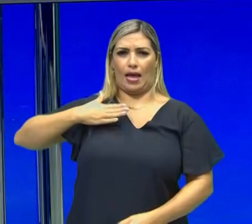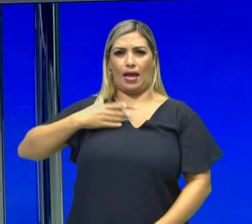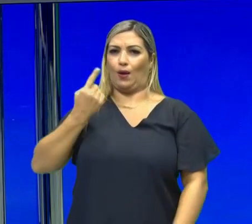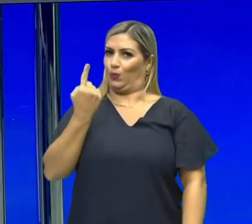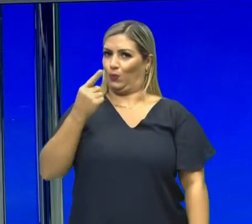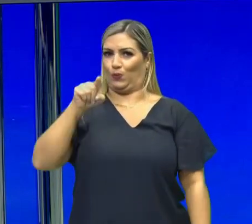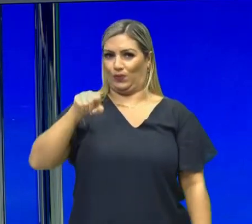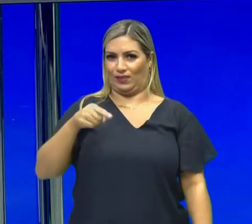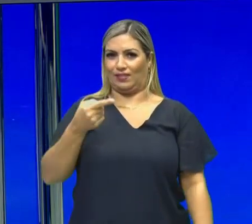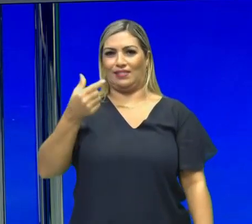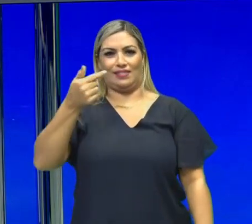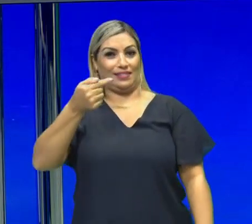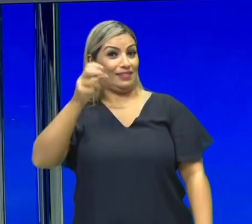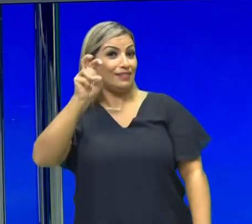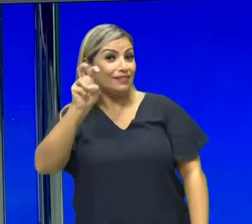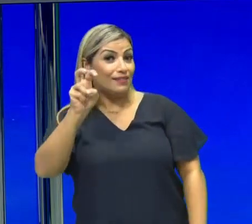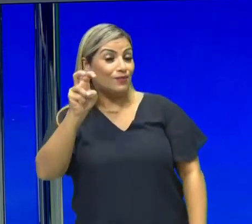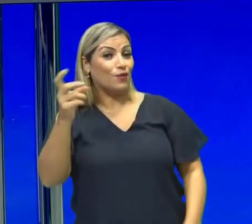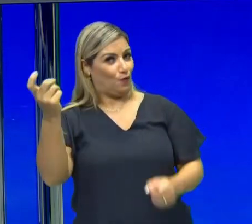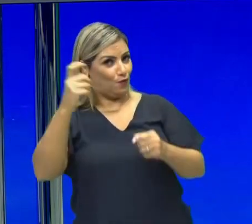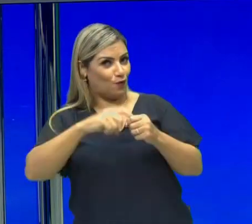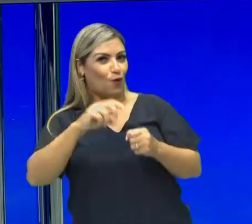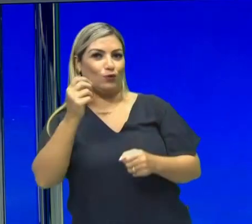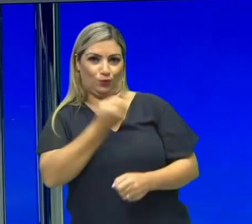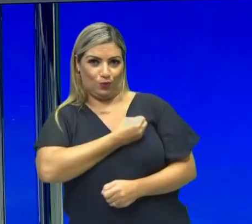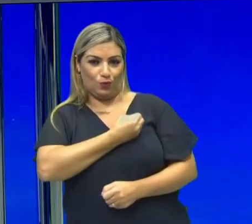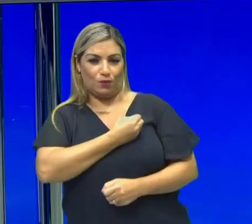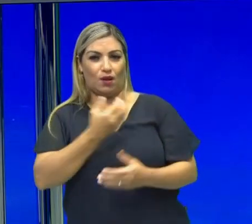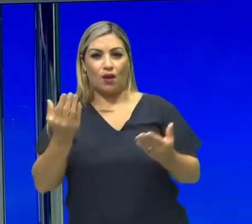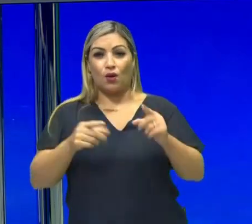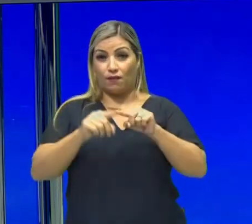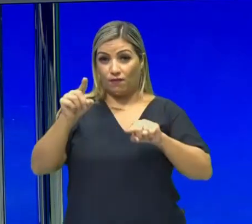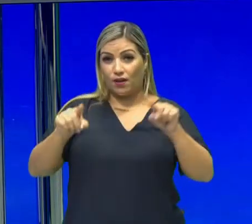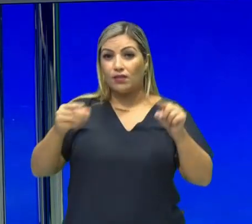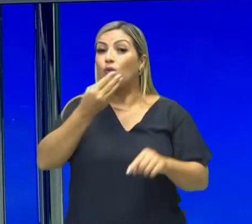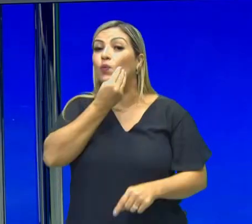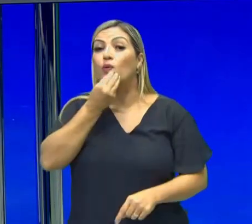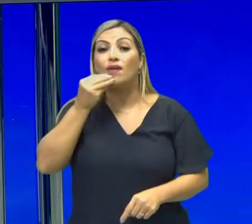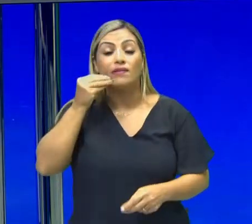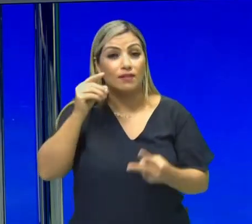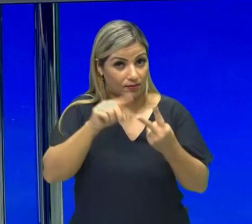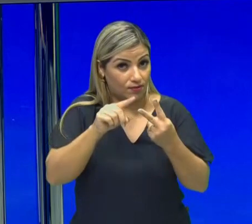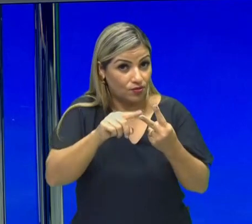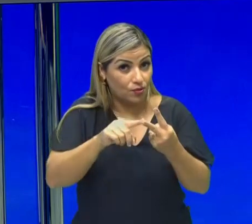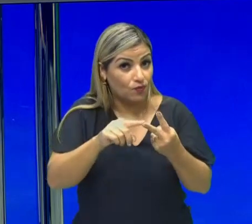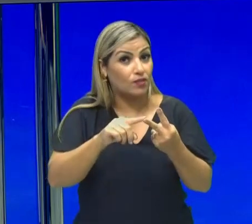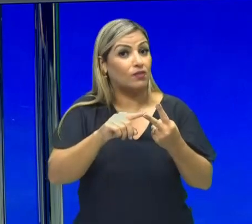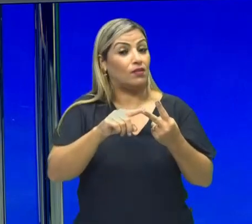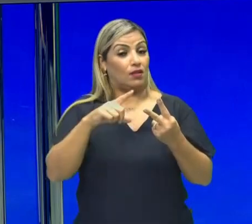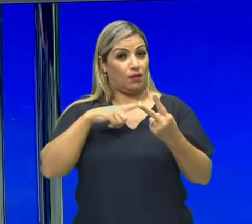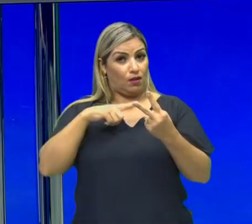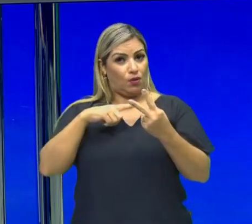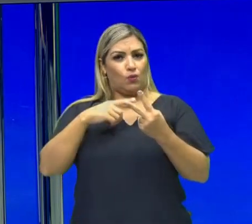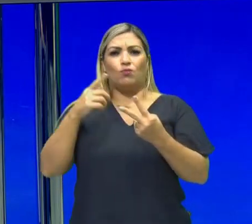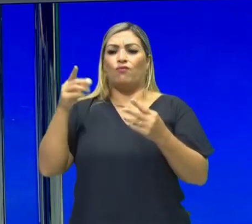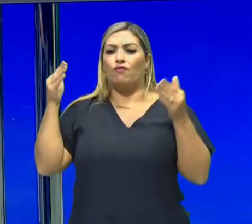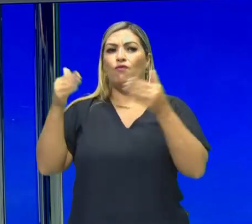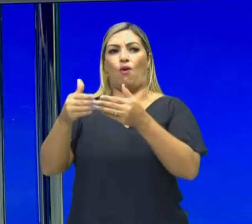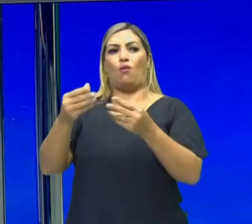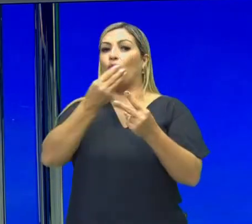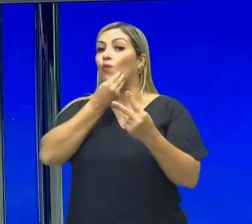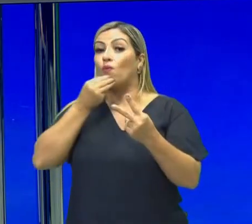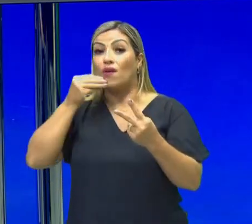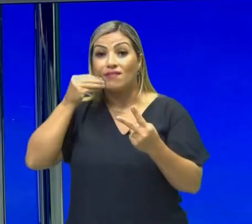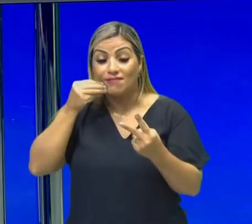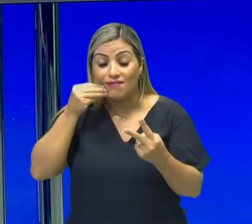,75, eu retornei um número. Agora, as variáveis qualitativas, eu retorno uma qualidade ou